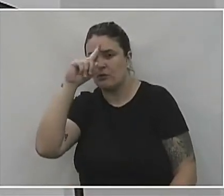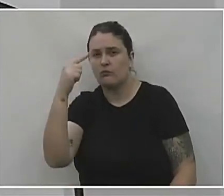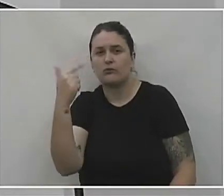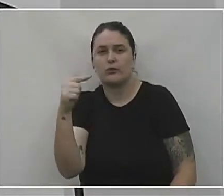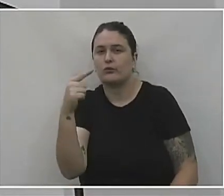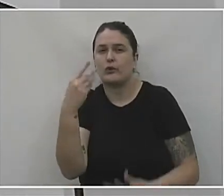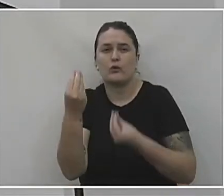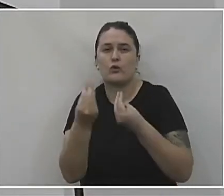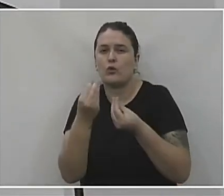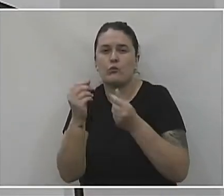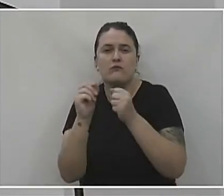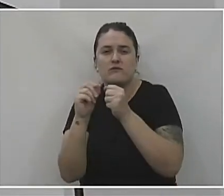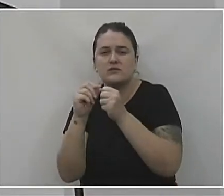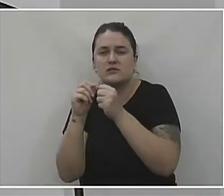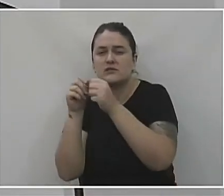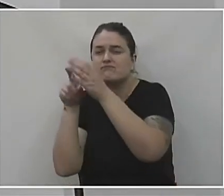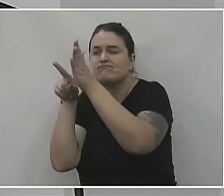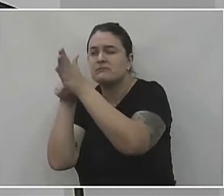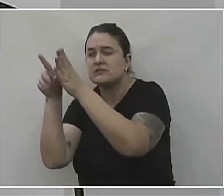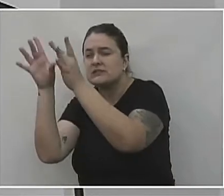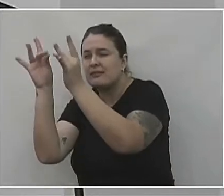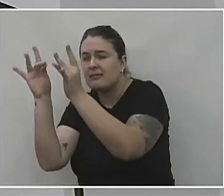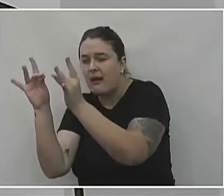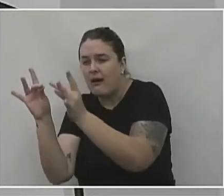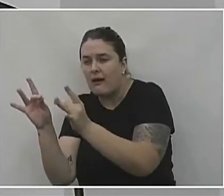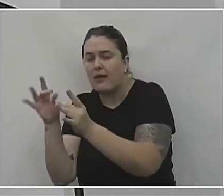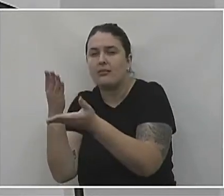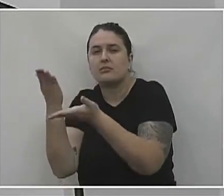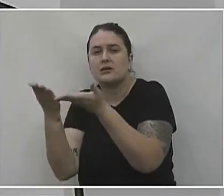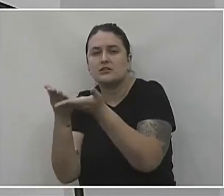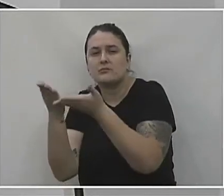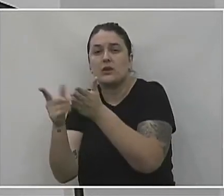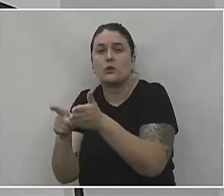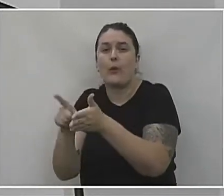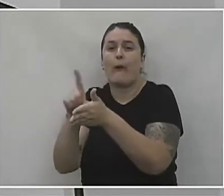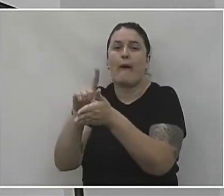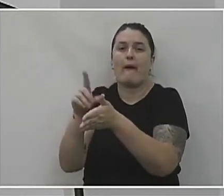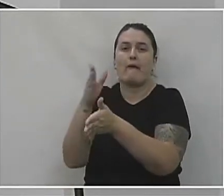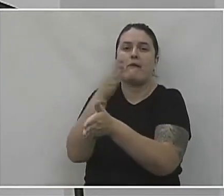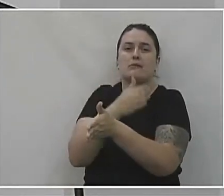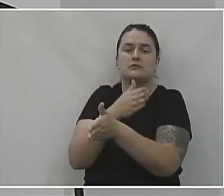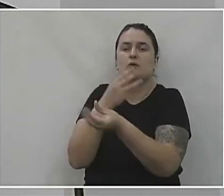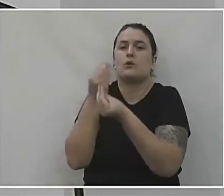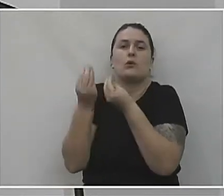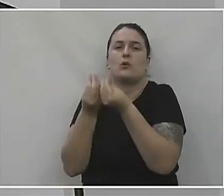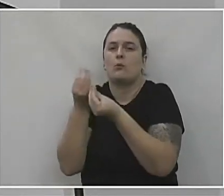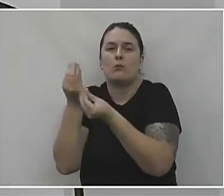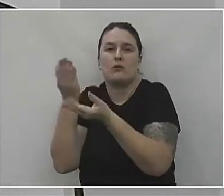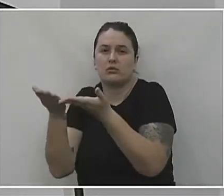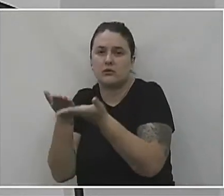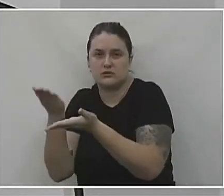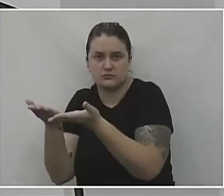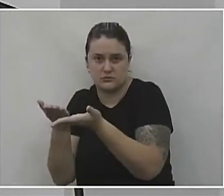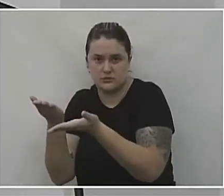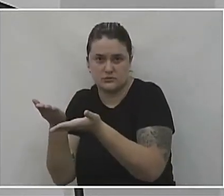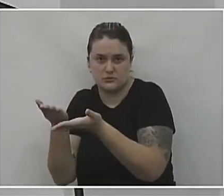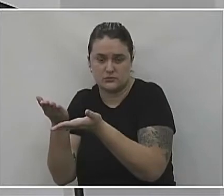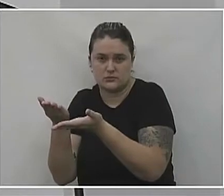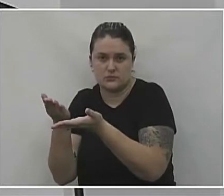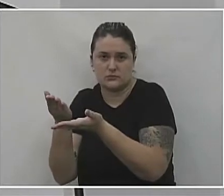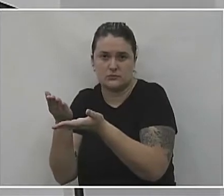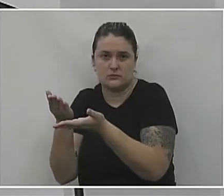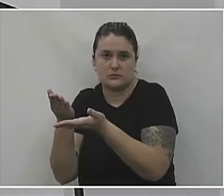fazer um rastreamento, se eles tiveram o atendimento precoce, como que foi o atendimento nessa questão aqui hospitalar.